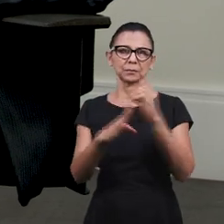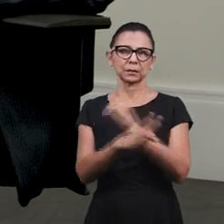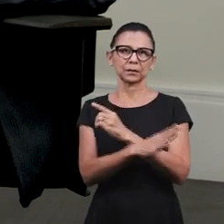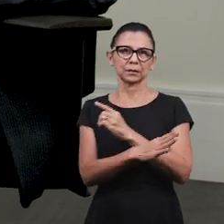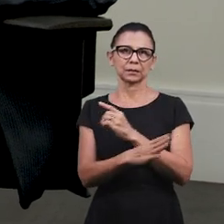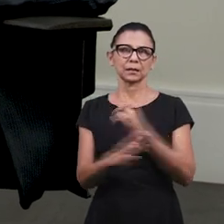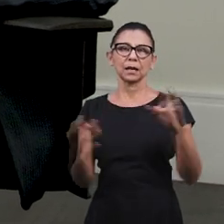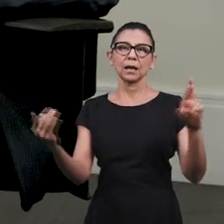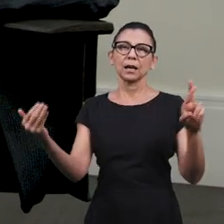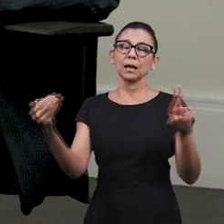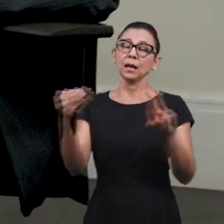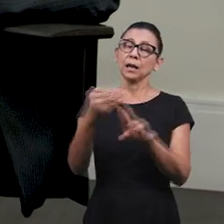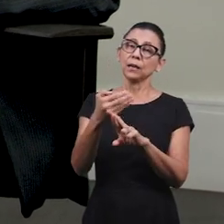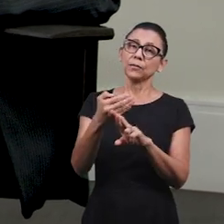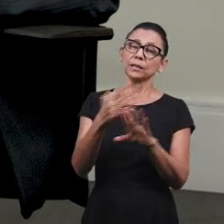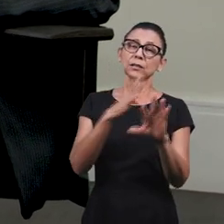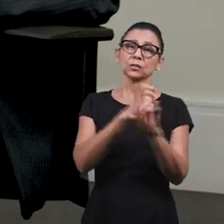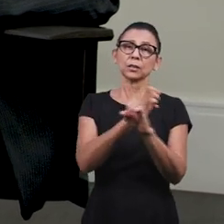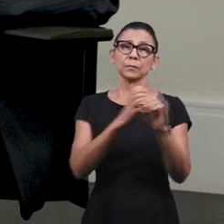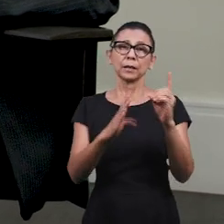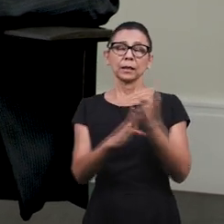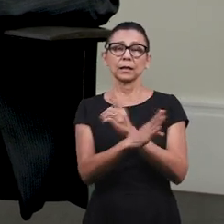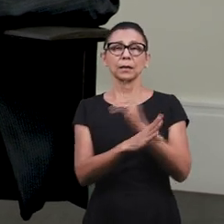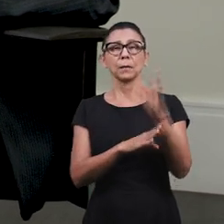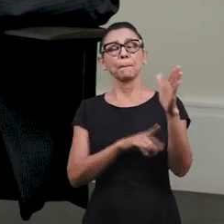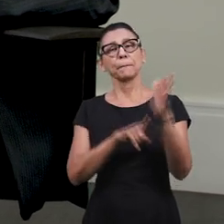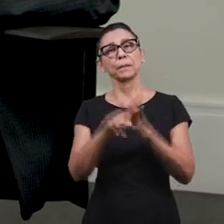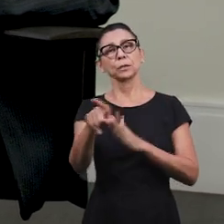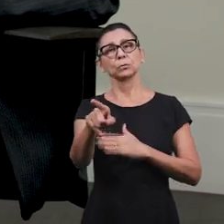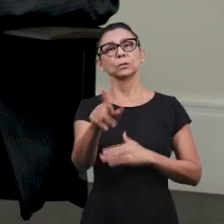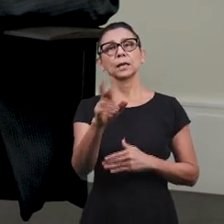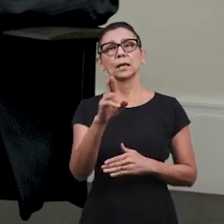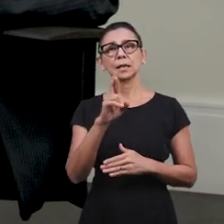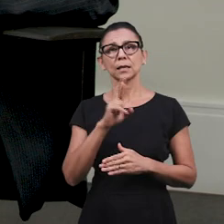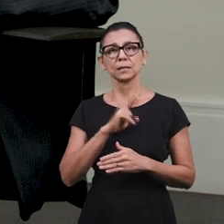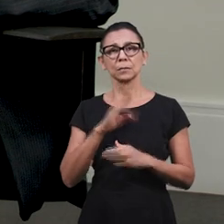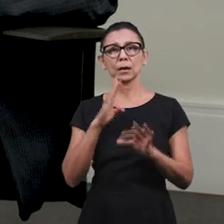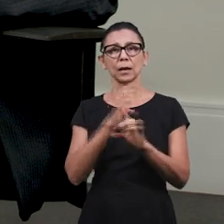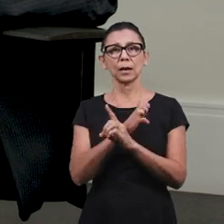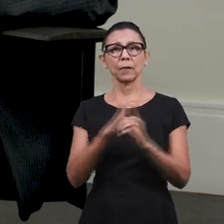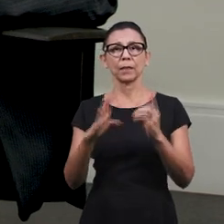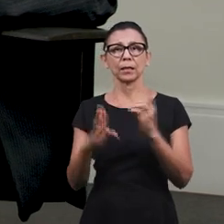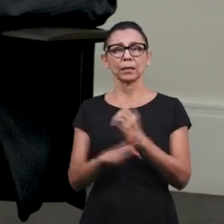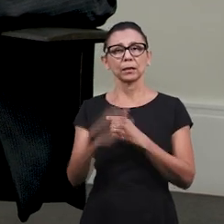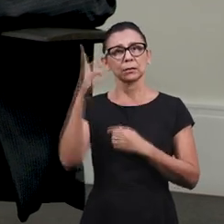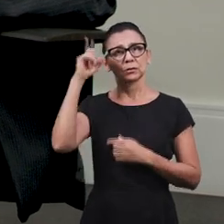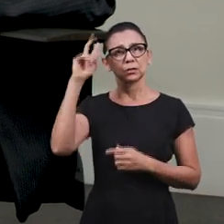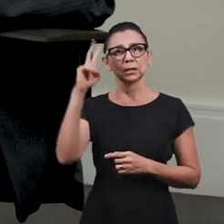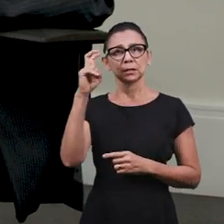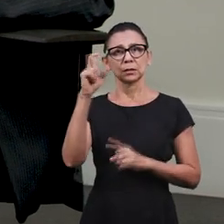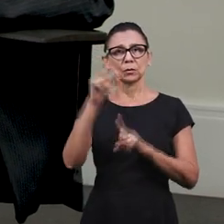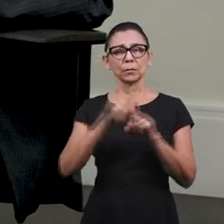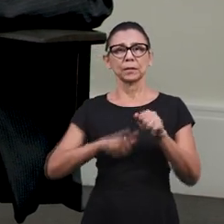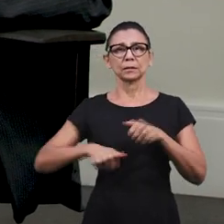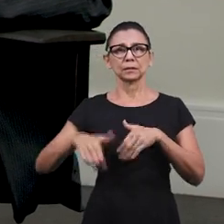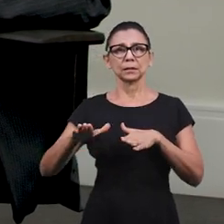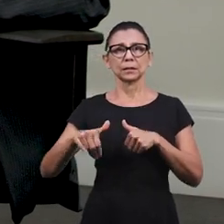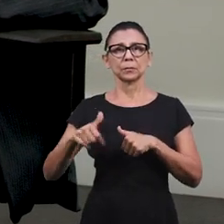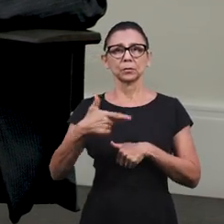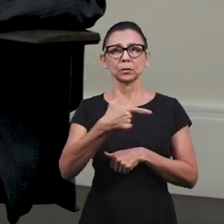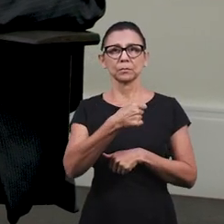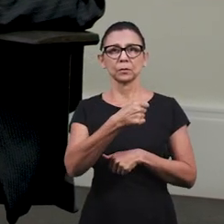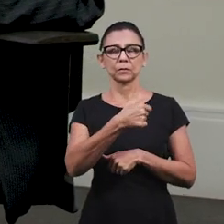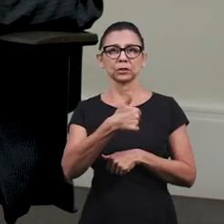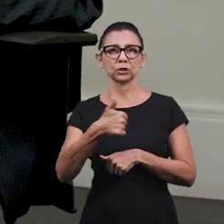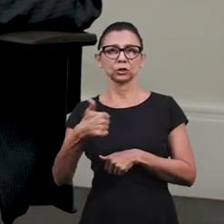resposta às perguntas que foram formuladas para esta Escola Bíblica de hoje, dia 5 de setembro de 2021.